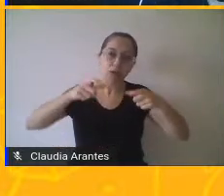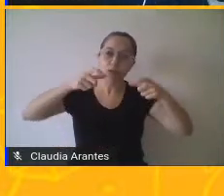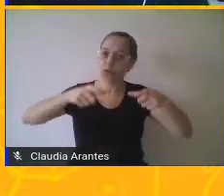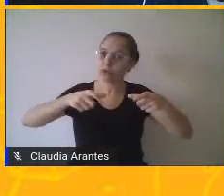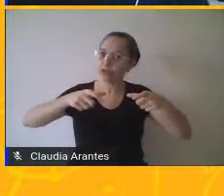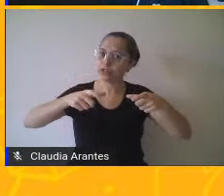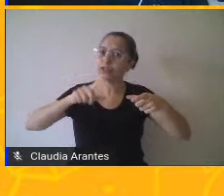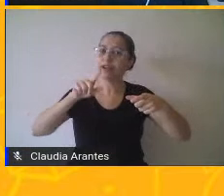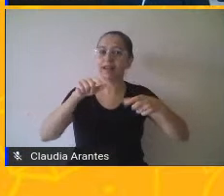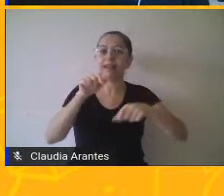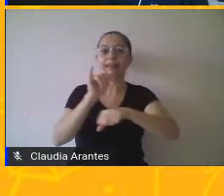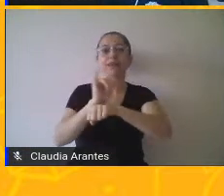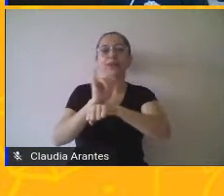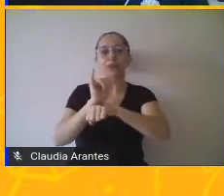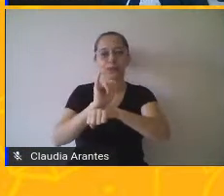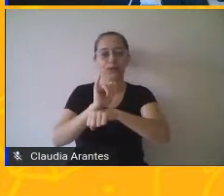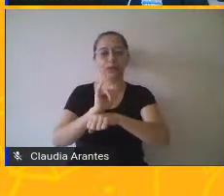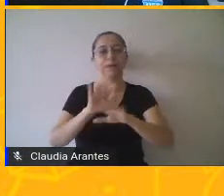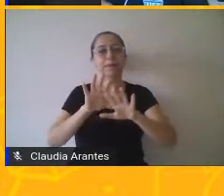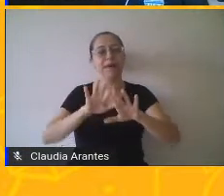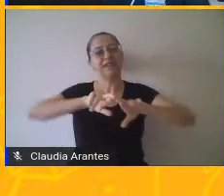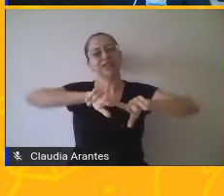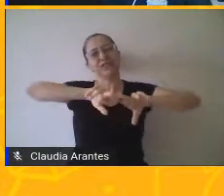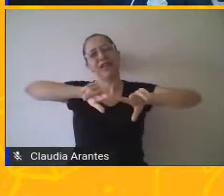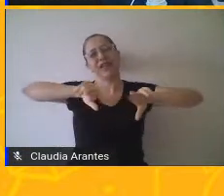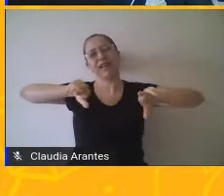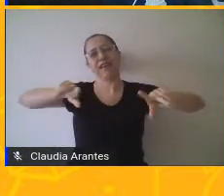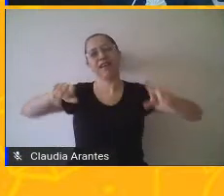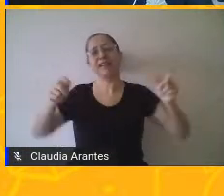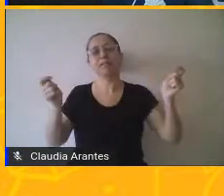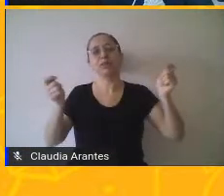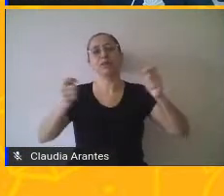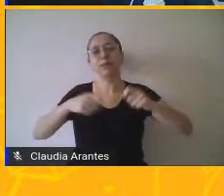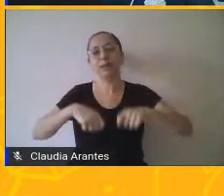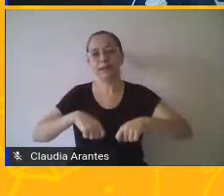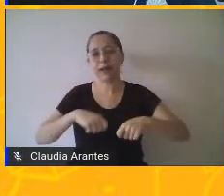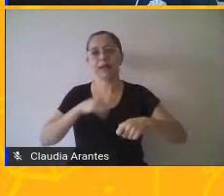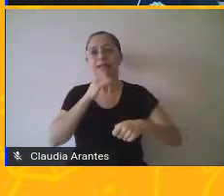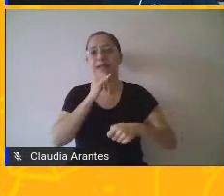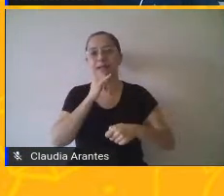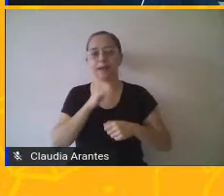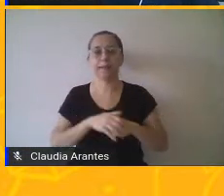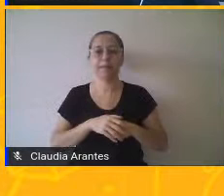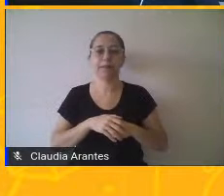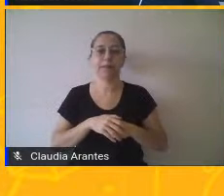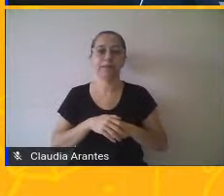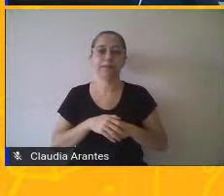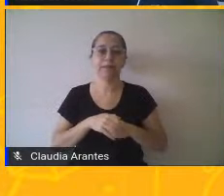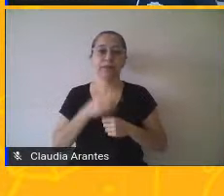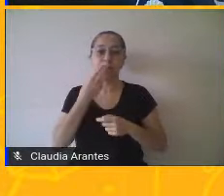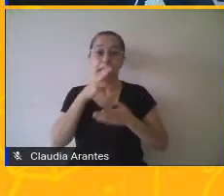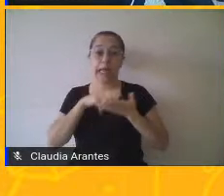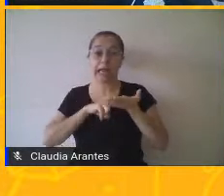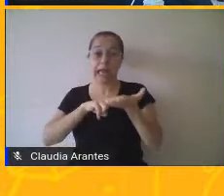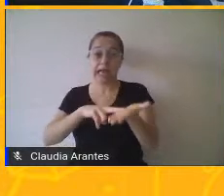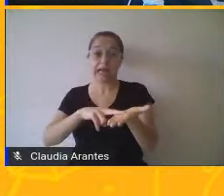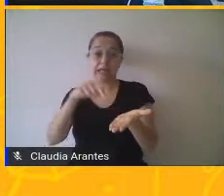muitos canais, muitas formas de se comunicar com esses canais. Por exemplo, a carta é um canal.